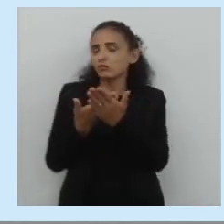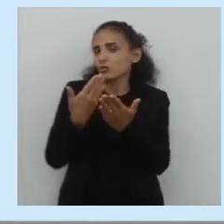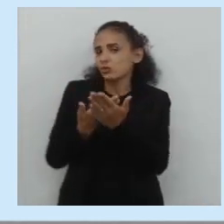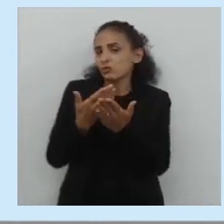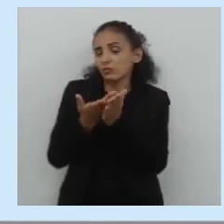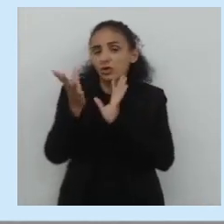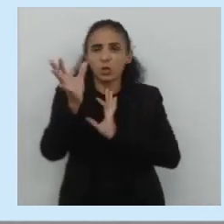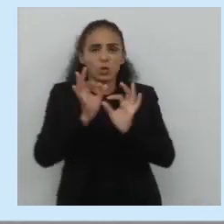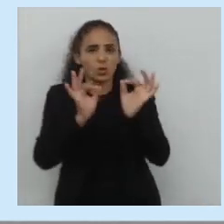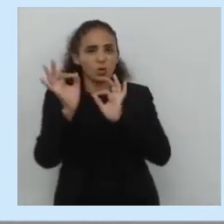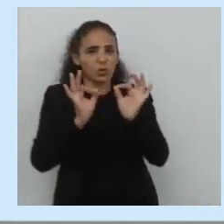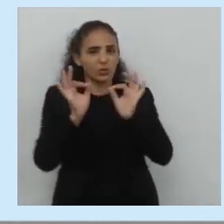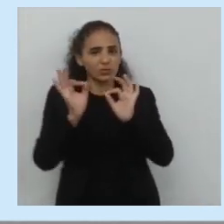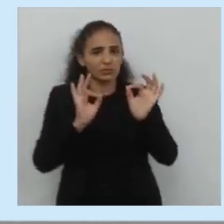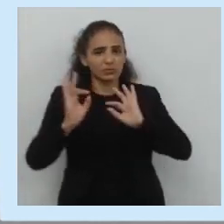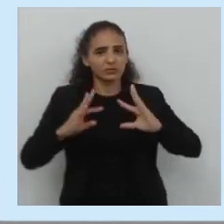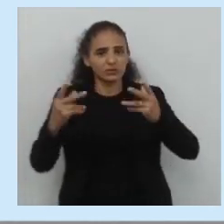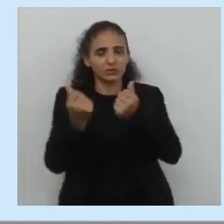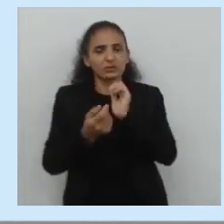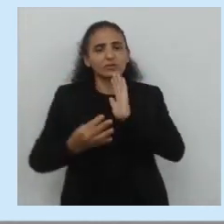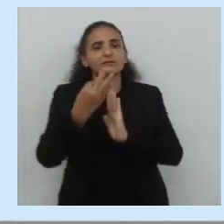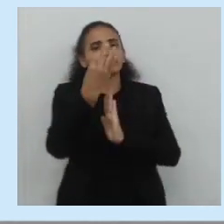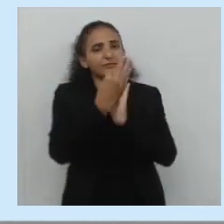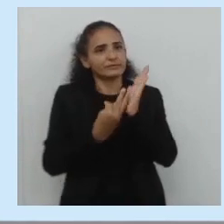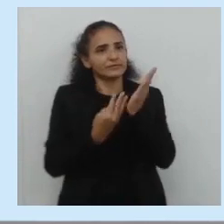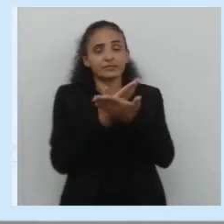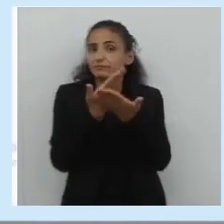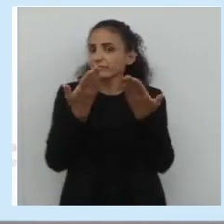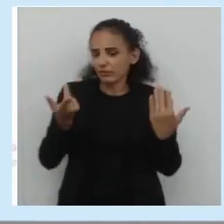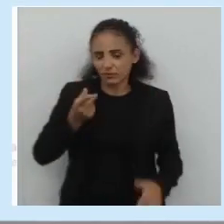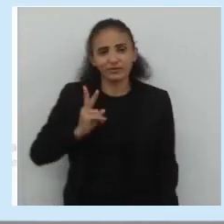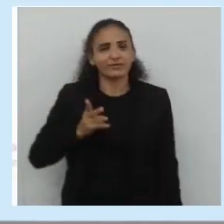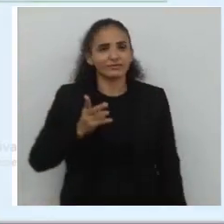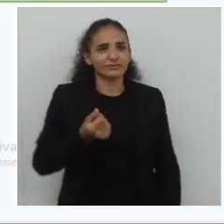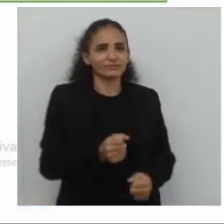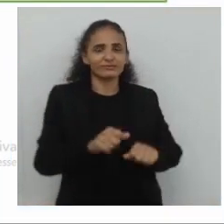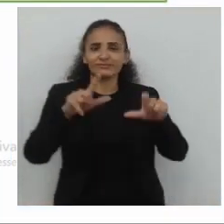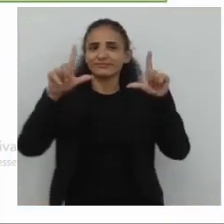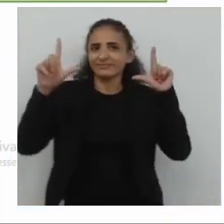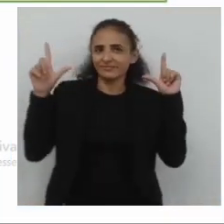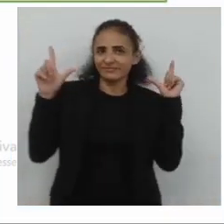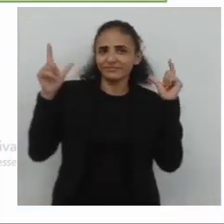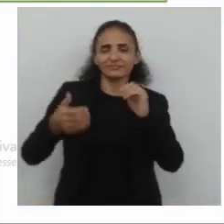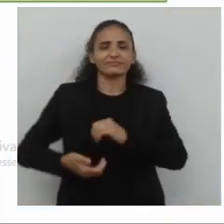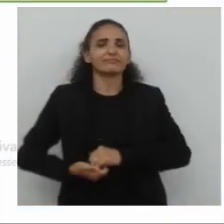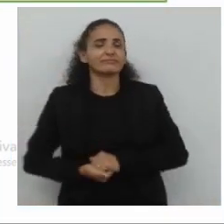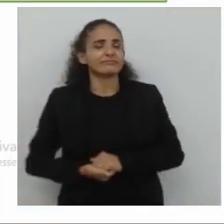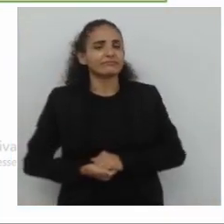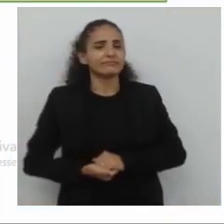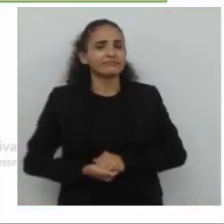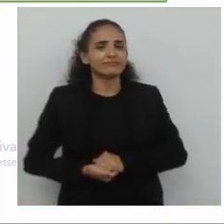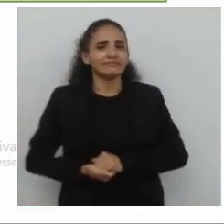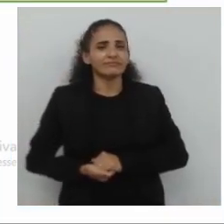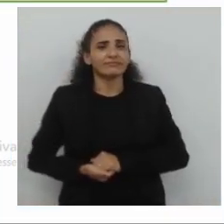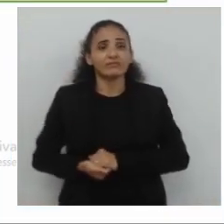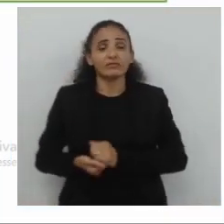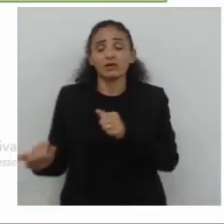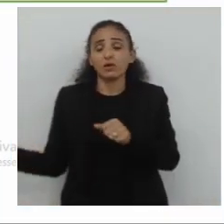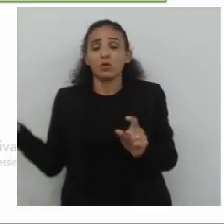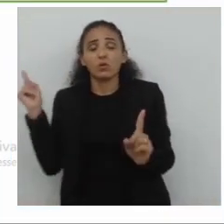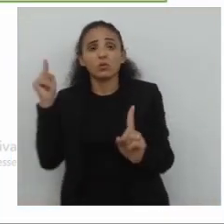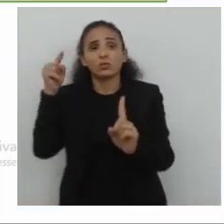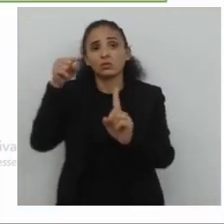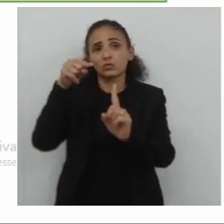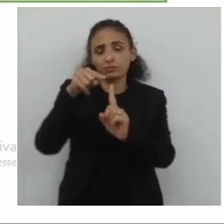essa questão da organização textual. Vamos adiante? Então, vejam só, na tela, nós temos aqui o